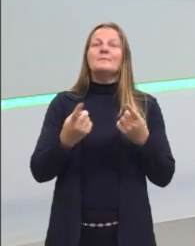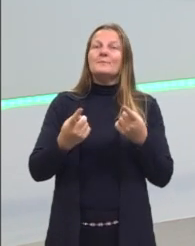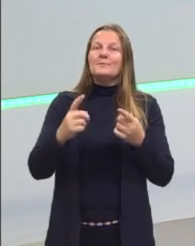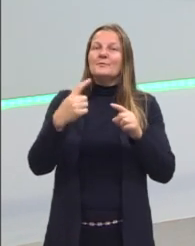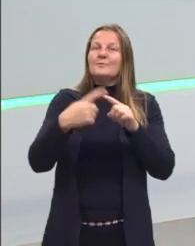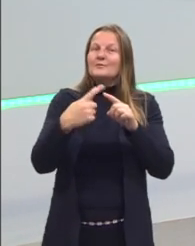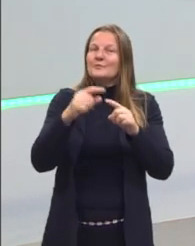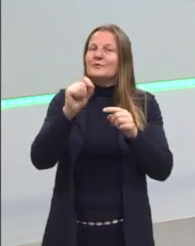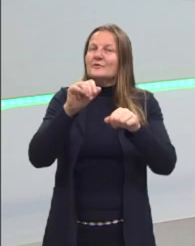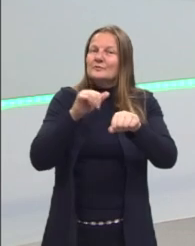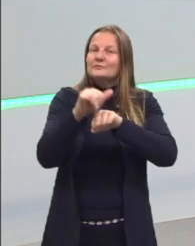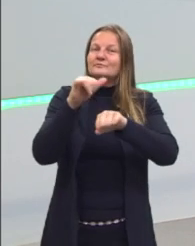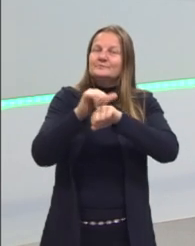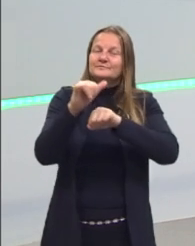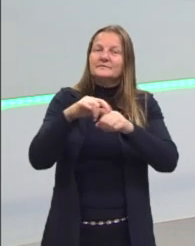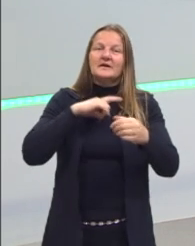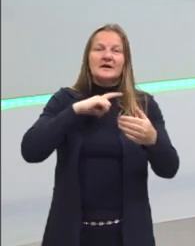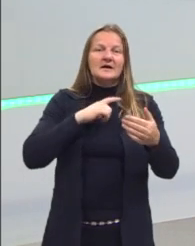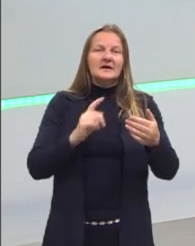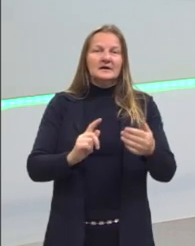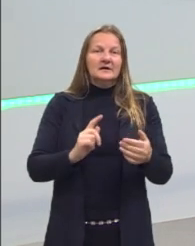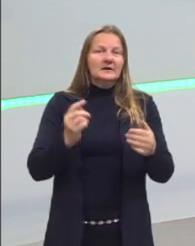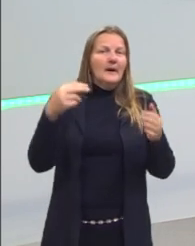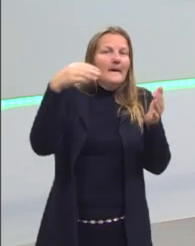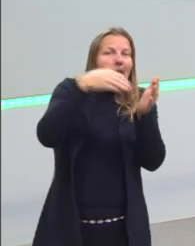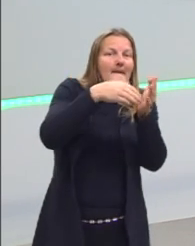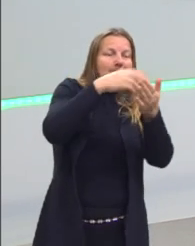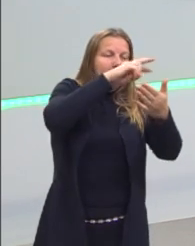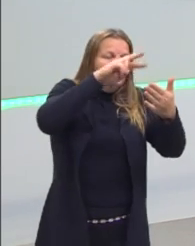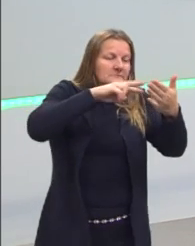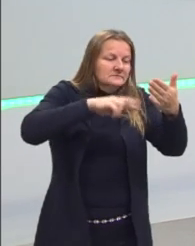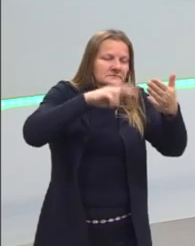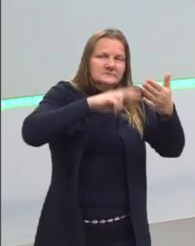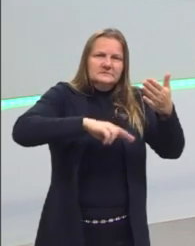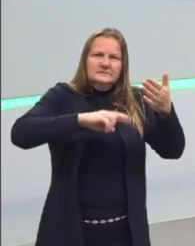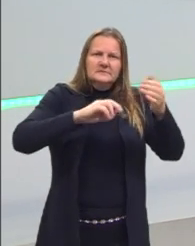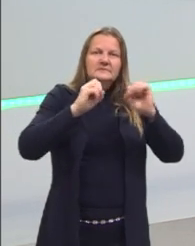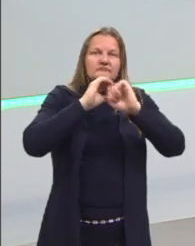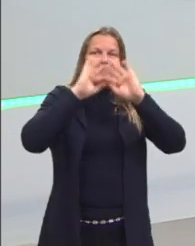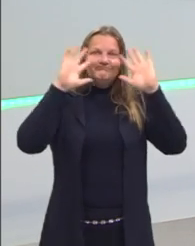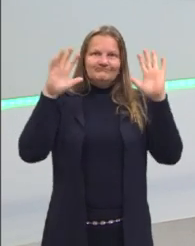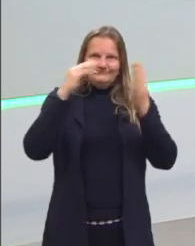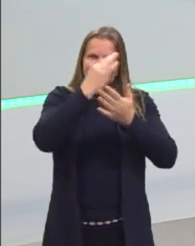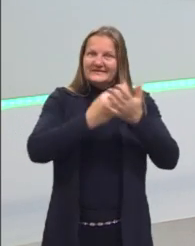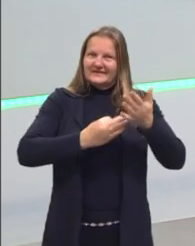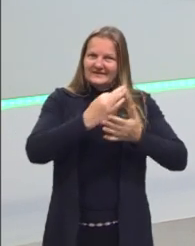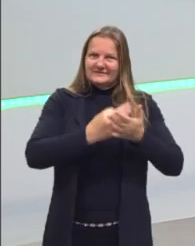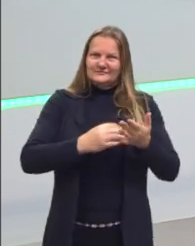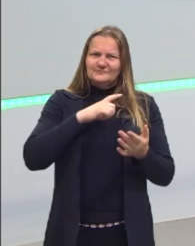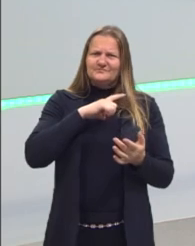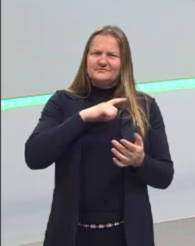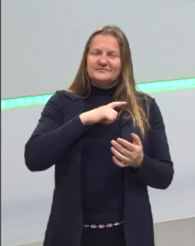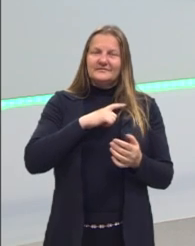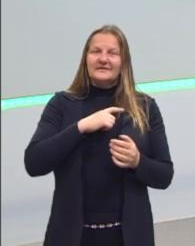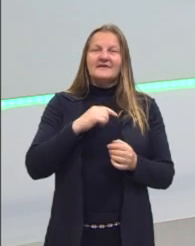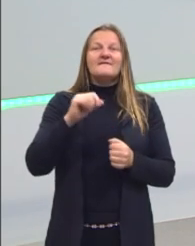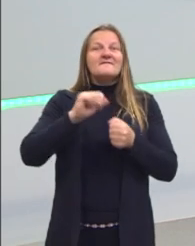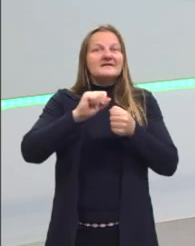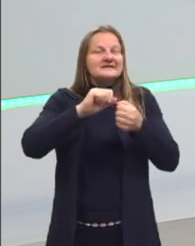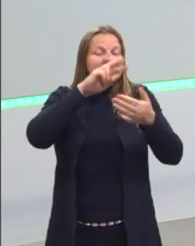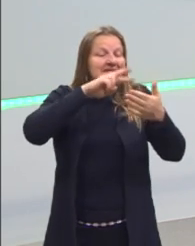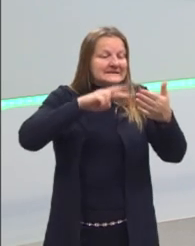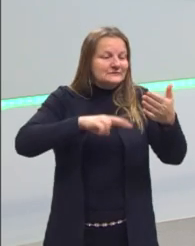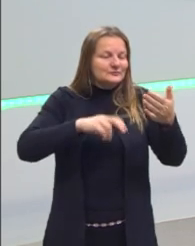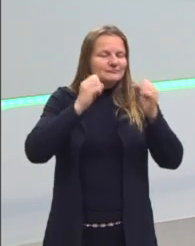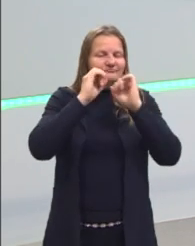Porque o que acontece? Quando vocês chegam lá na leitura e interpretação de texto, vocês, para fazer essa leitura